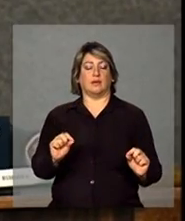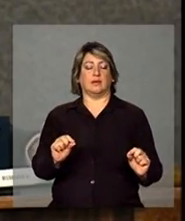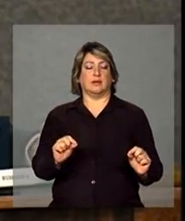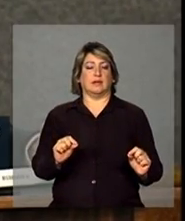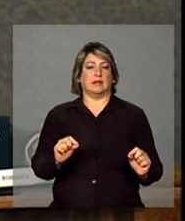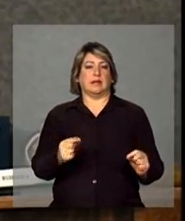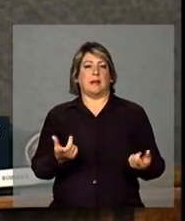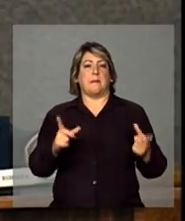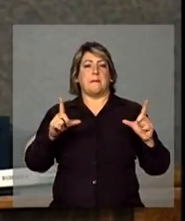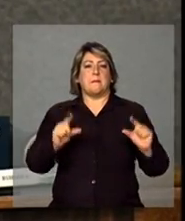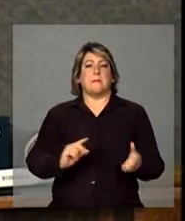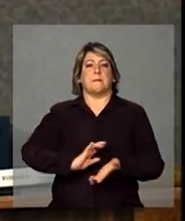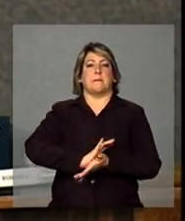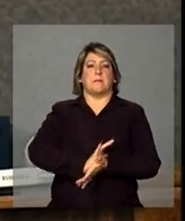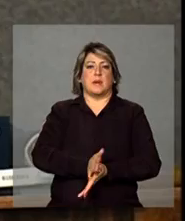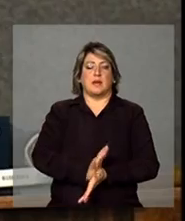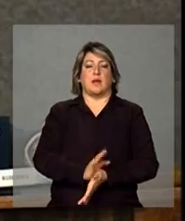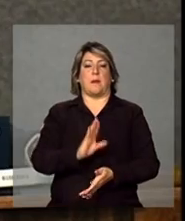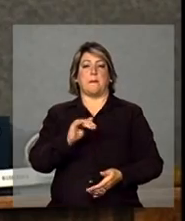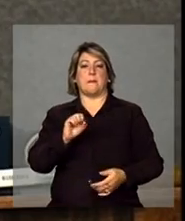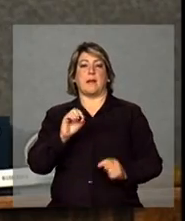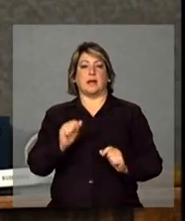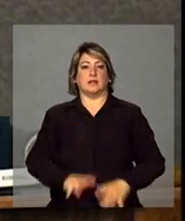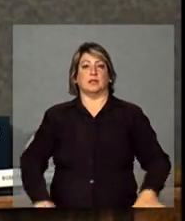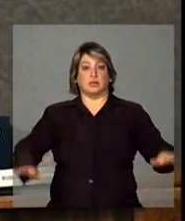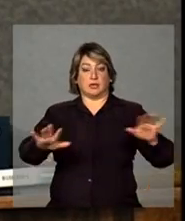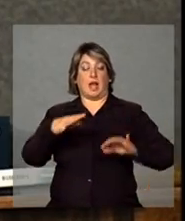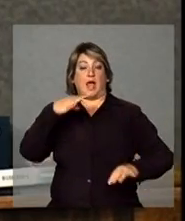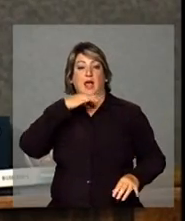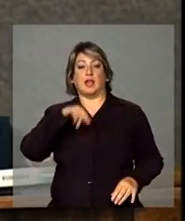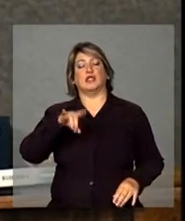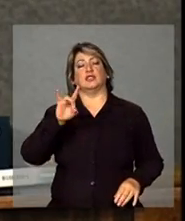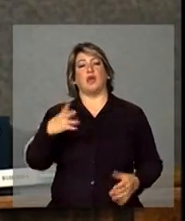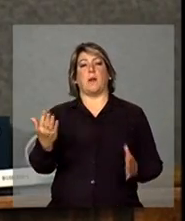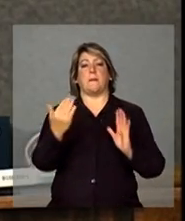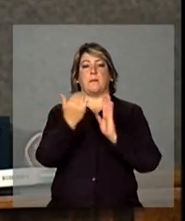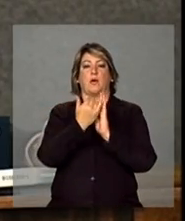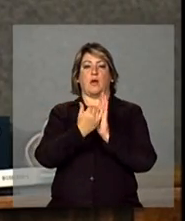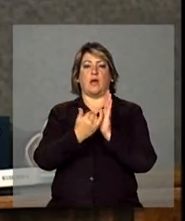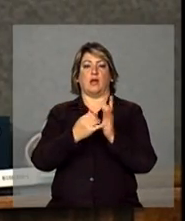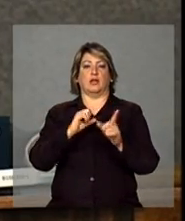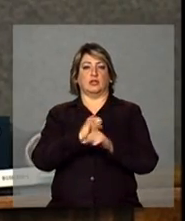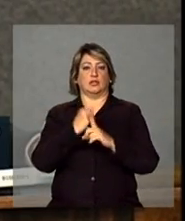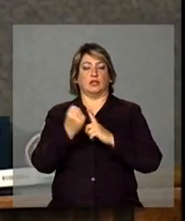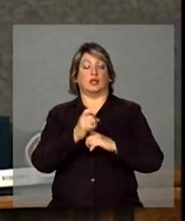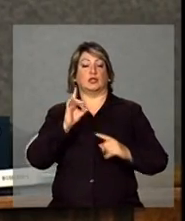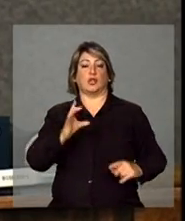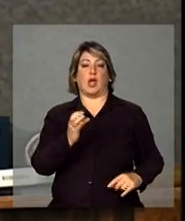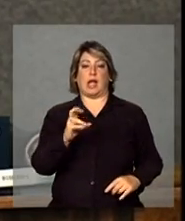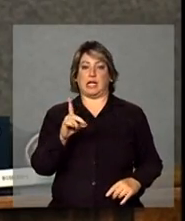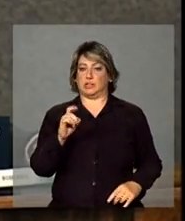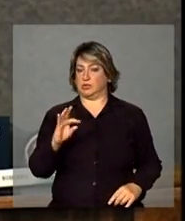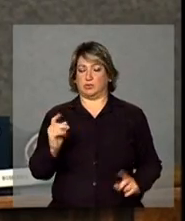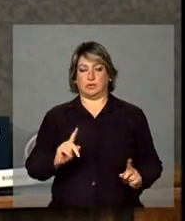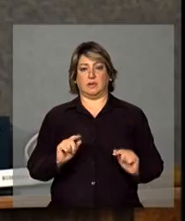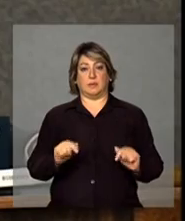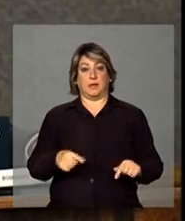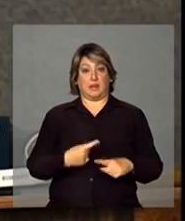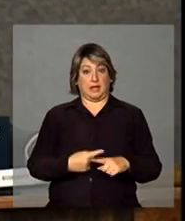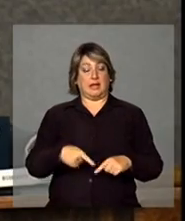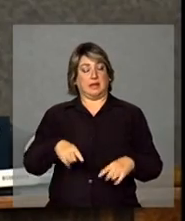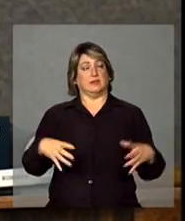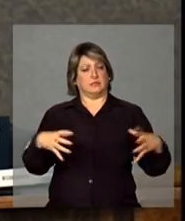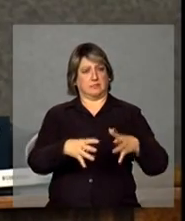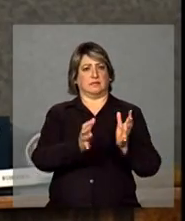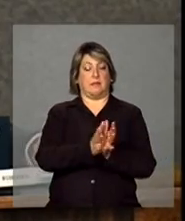a base da distribuição, achar que é só programa social, é só crédito, isso faz parte da cena dessa nova classe